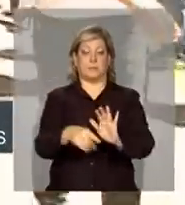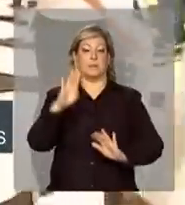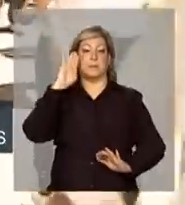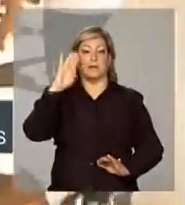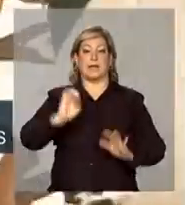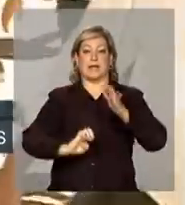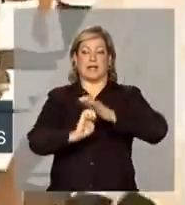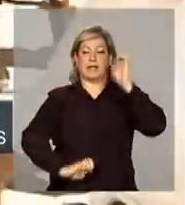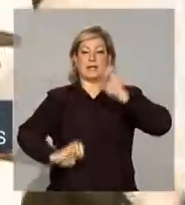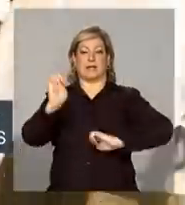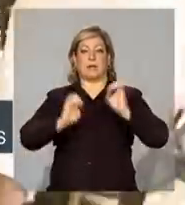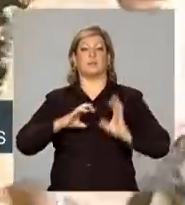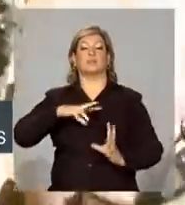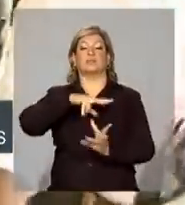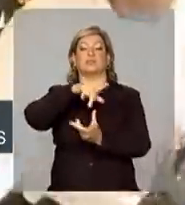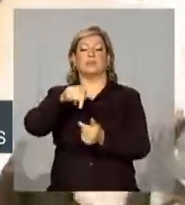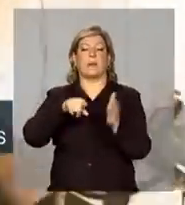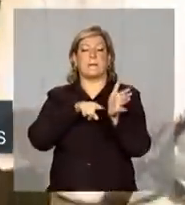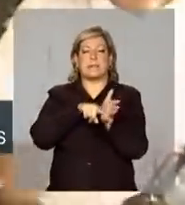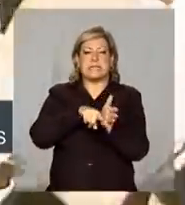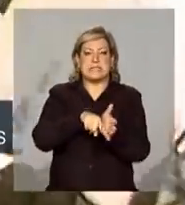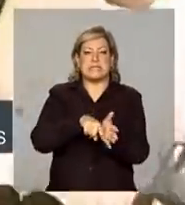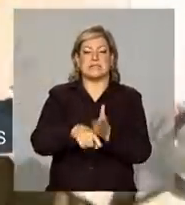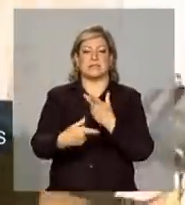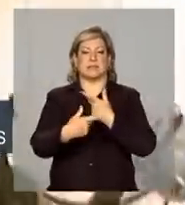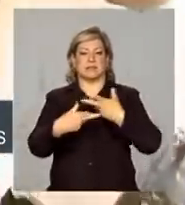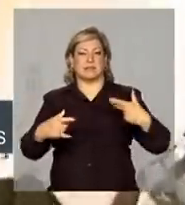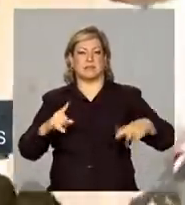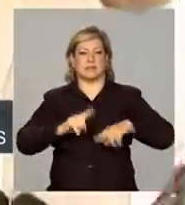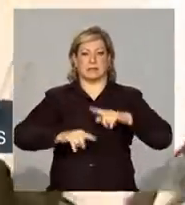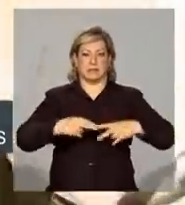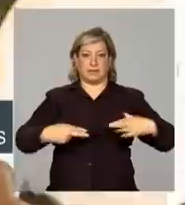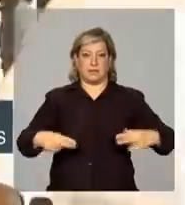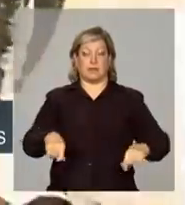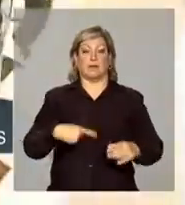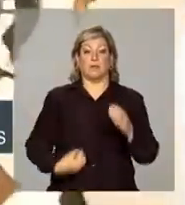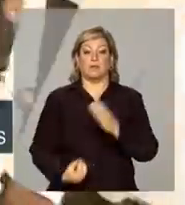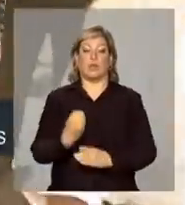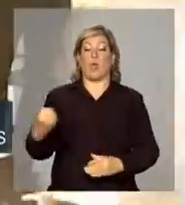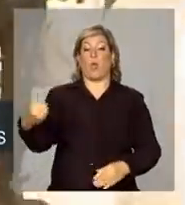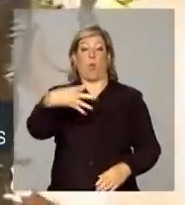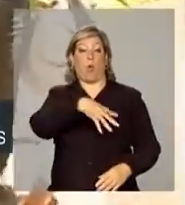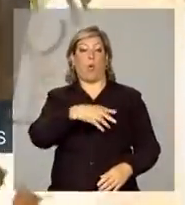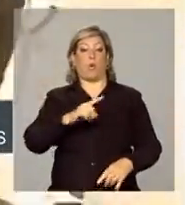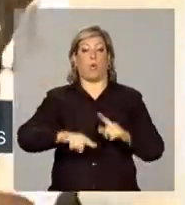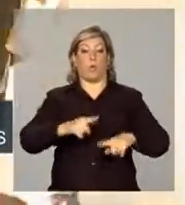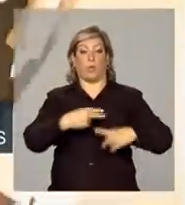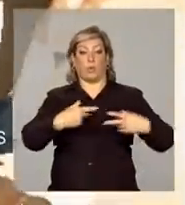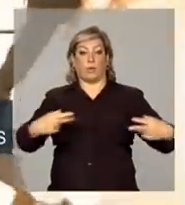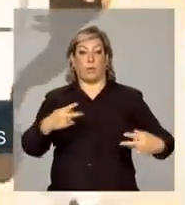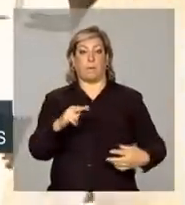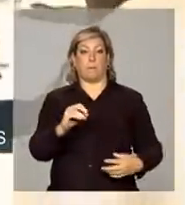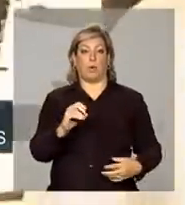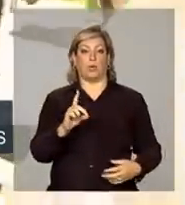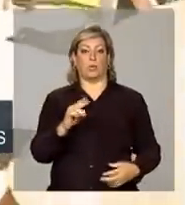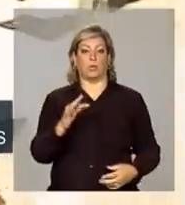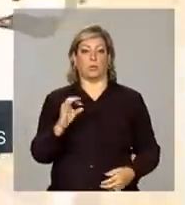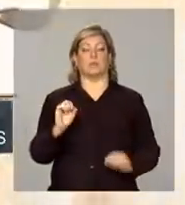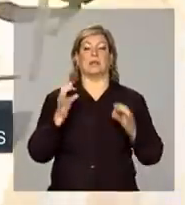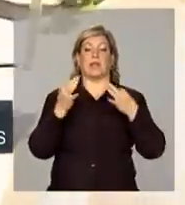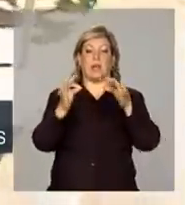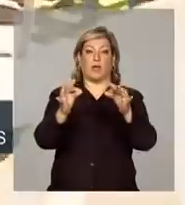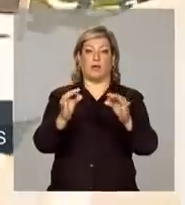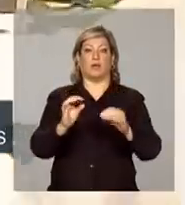empresas mundiais de pesquisa e de equipamentos lançam novos produtos e tecnologias antecipando as